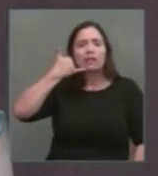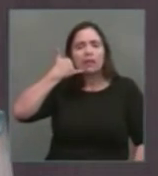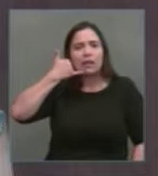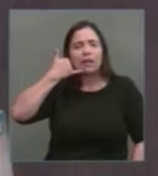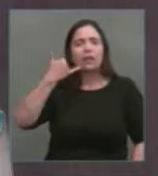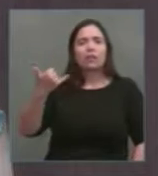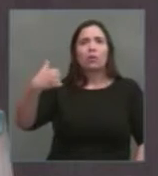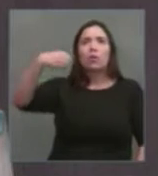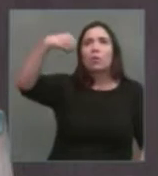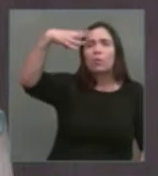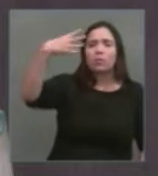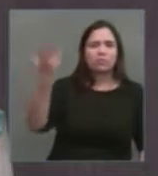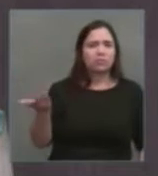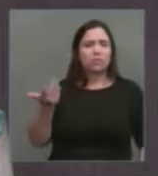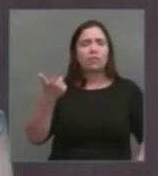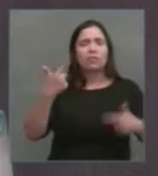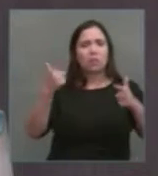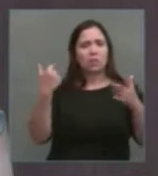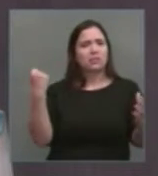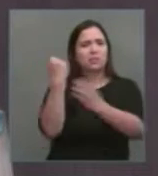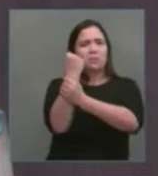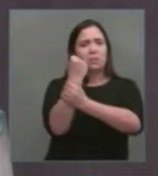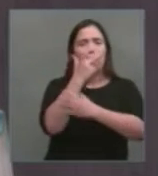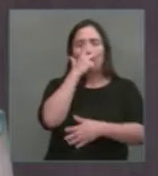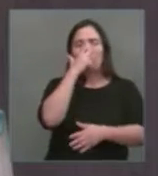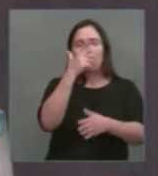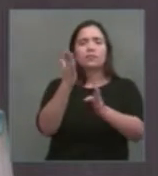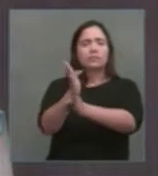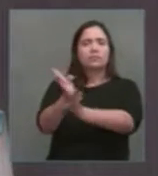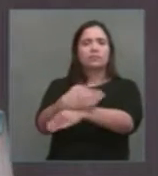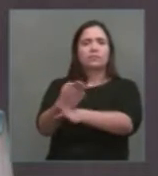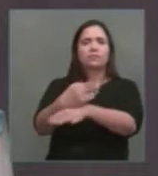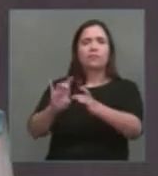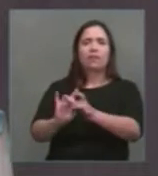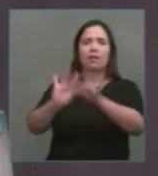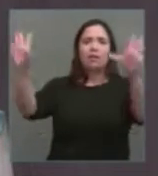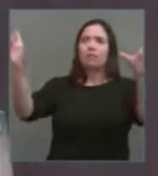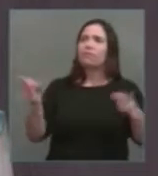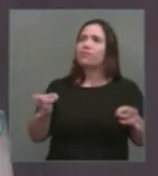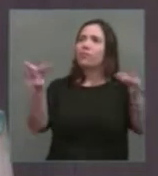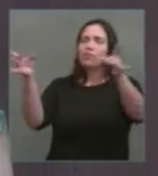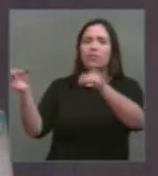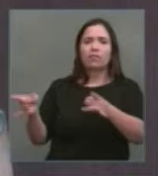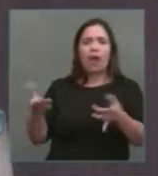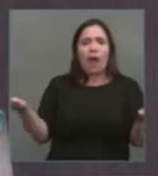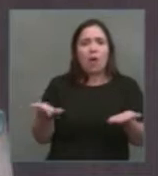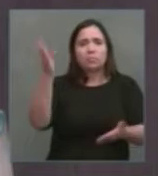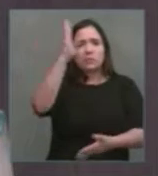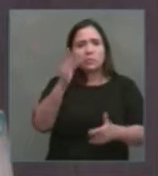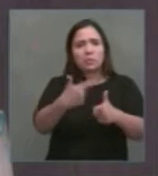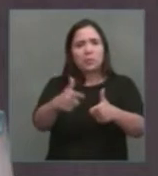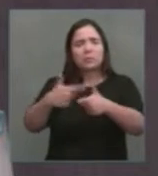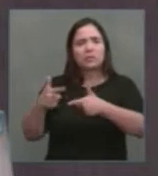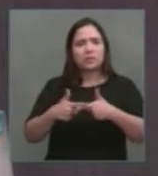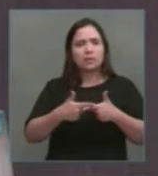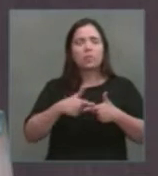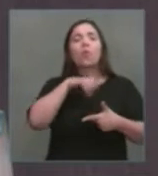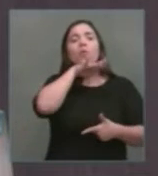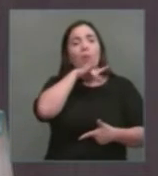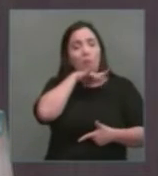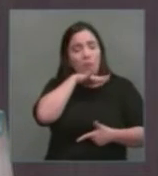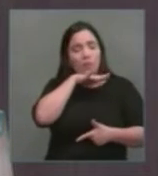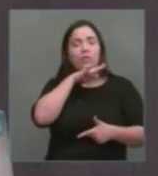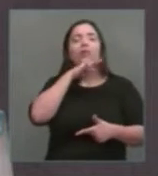no país, não há segurança nacional, inclusive no momento de instabilidade geopolítica. Portanto, é ruim economicamente,